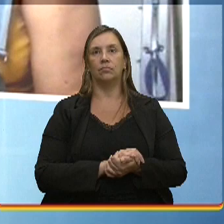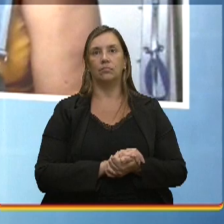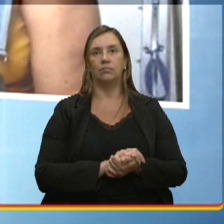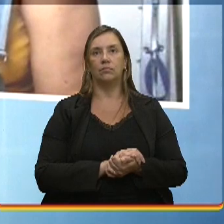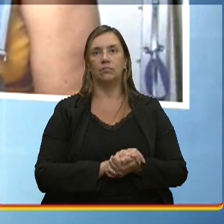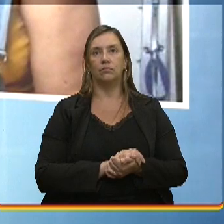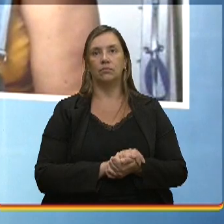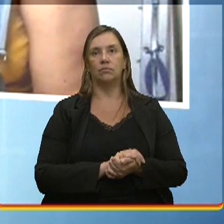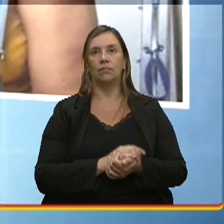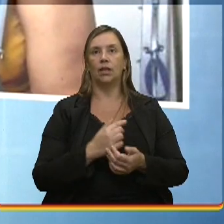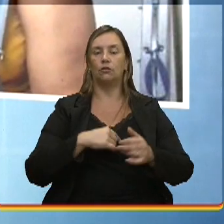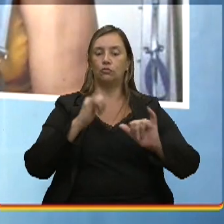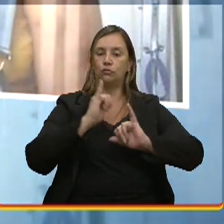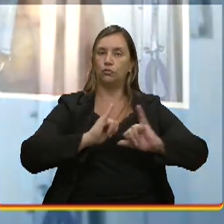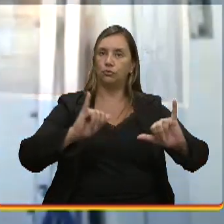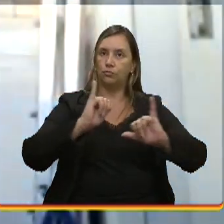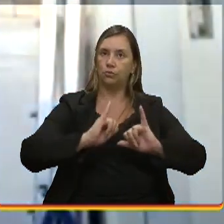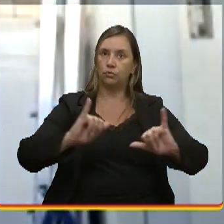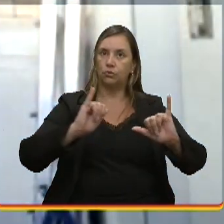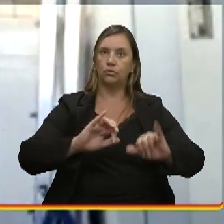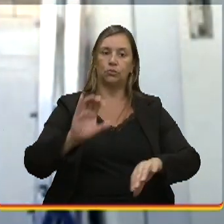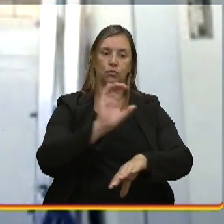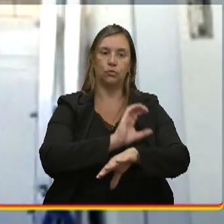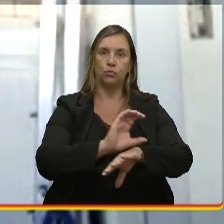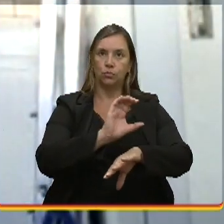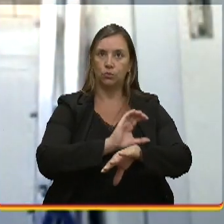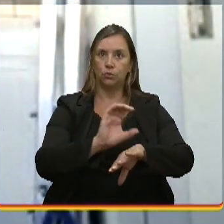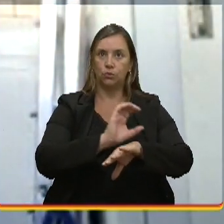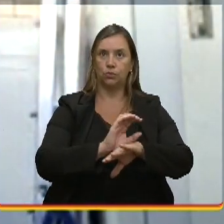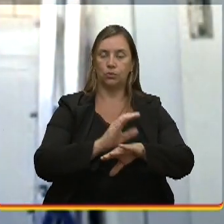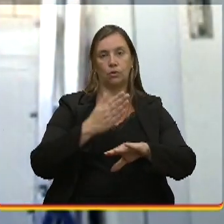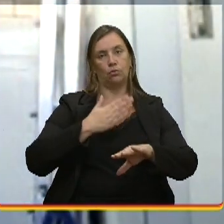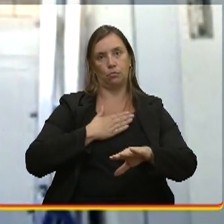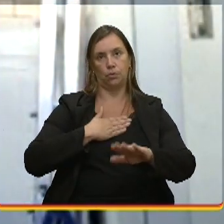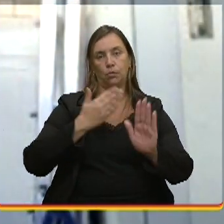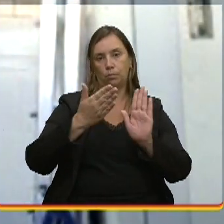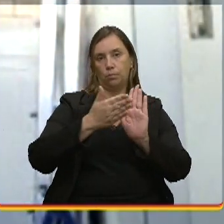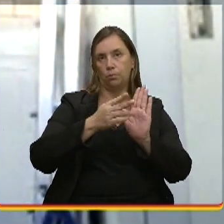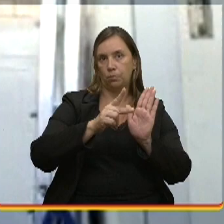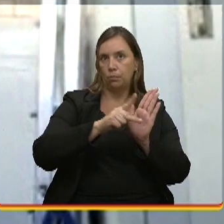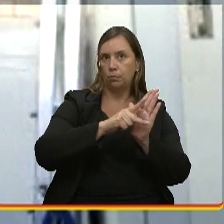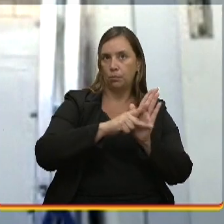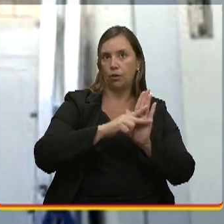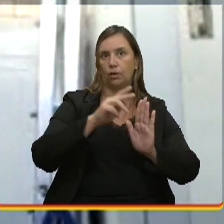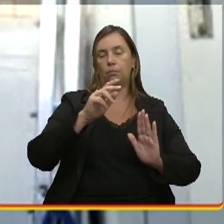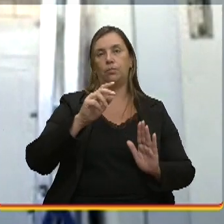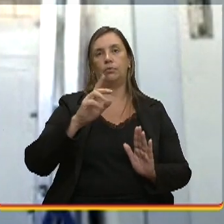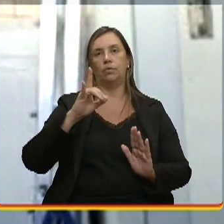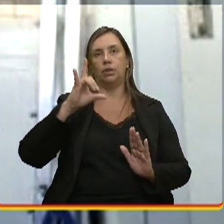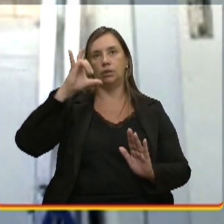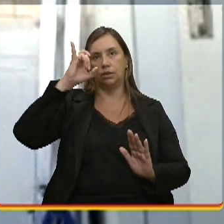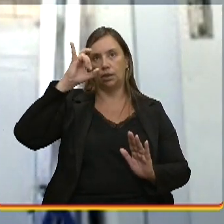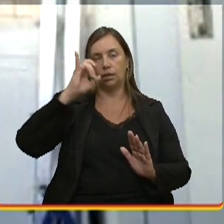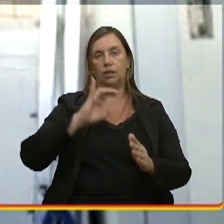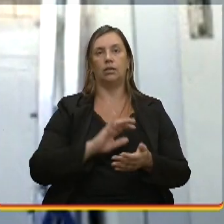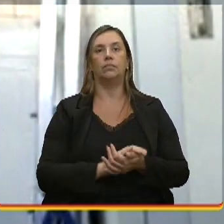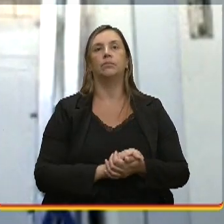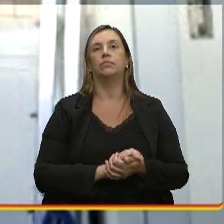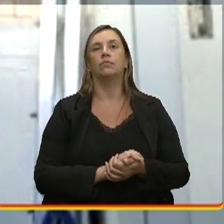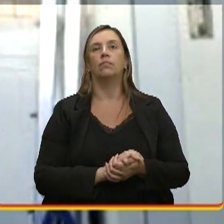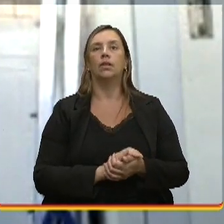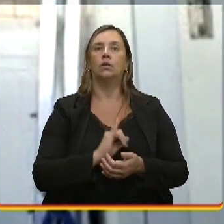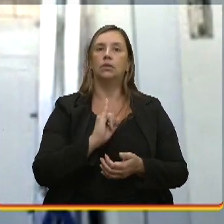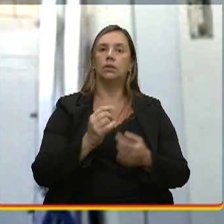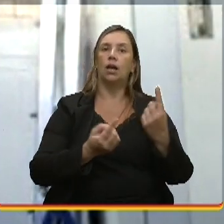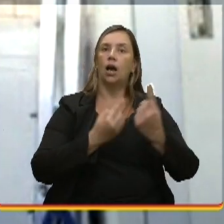acabo divulgando os meus cursos, sempre no meu Instagram, né, arroba Aline Eletricista, então, se alguém